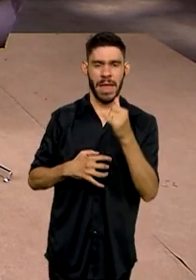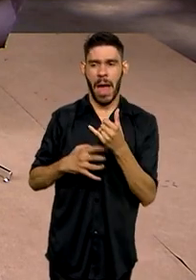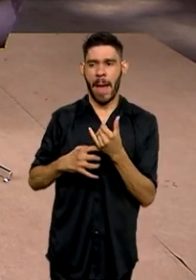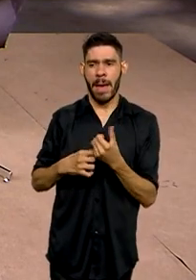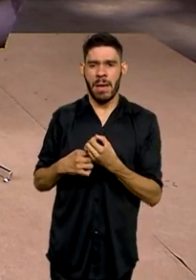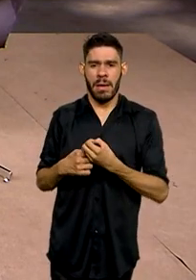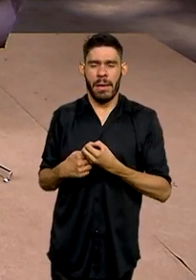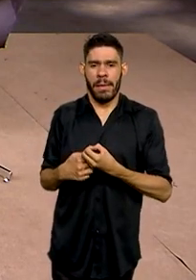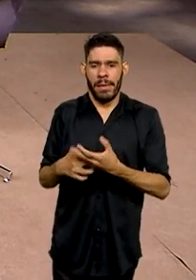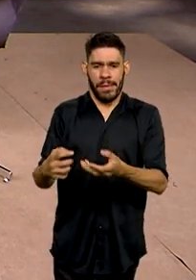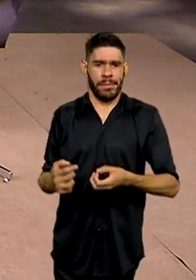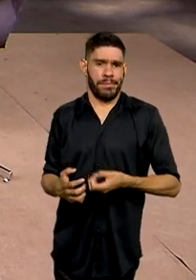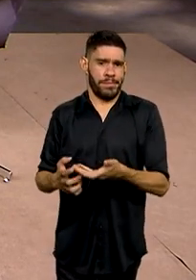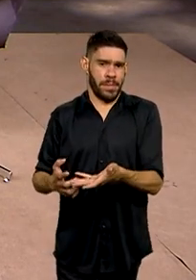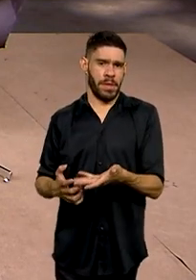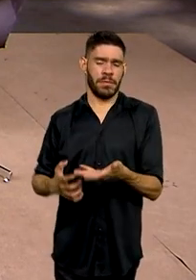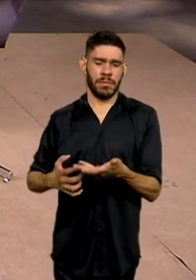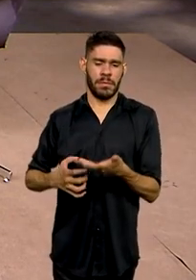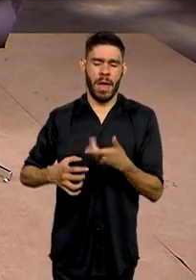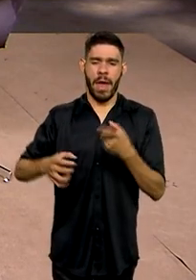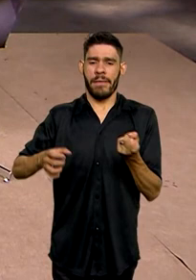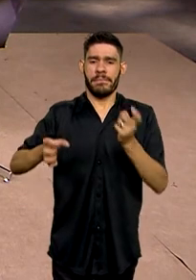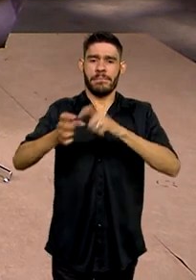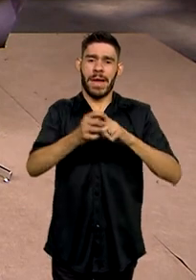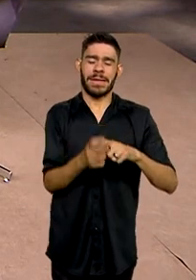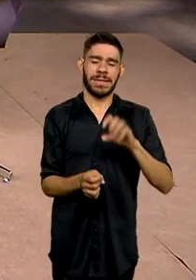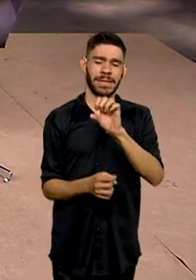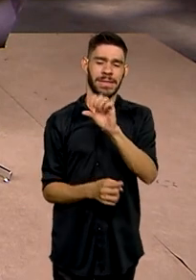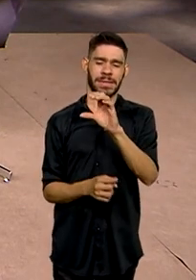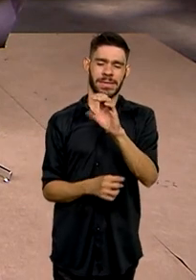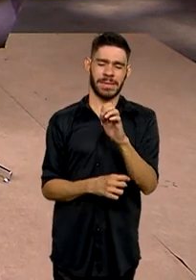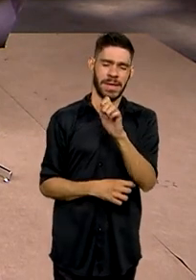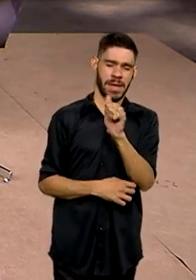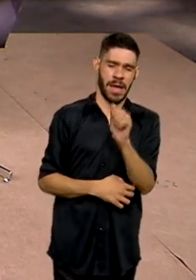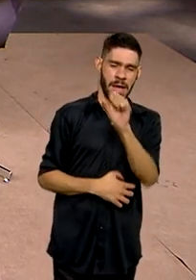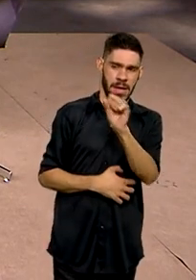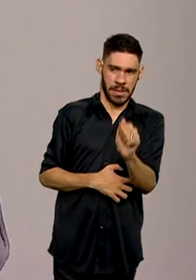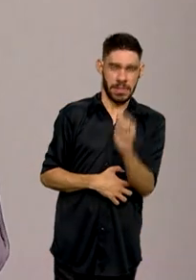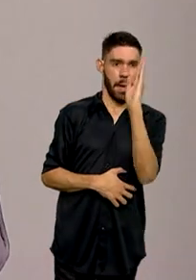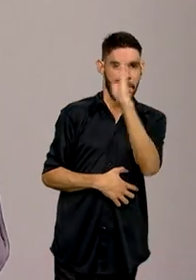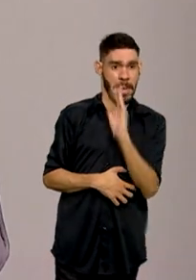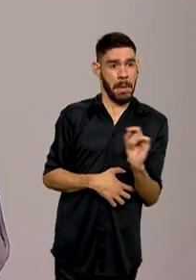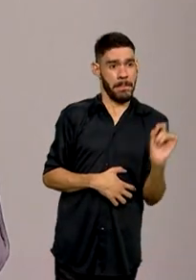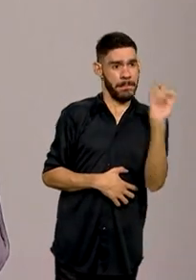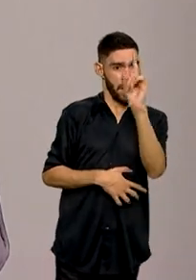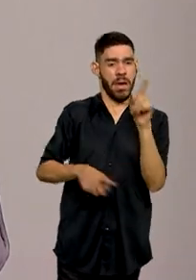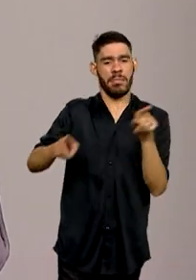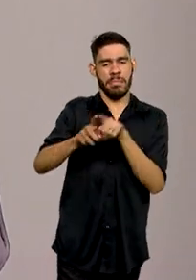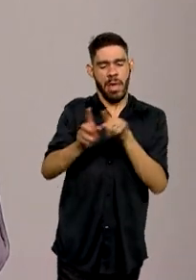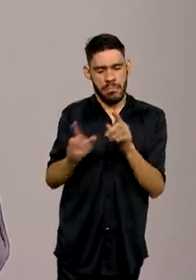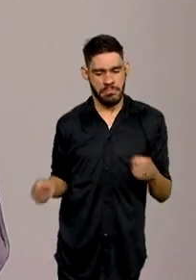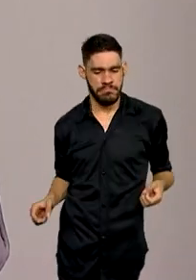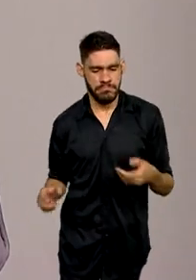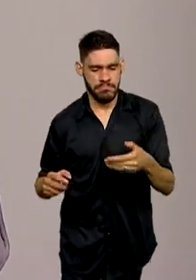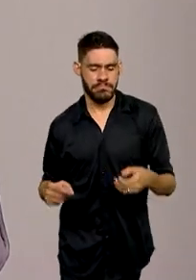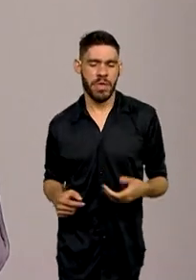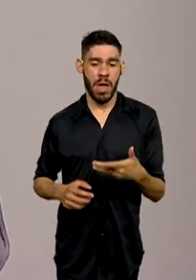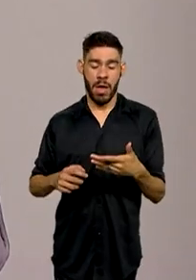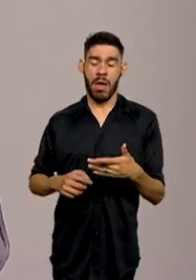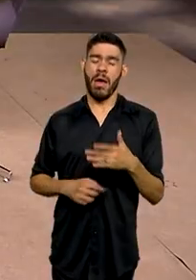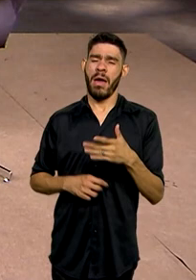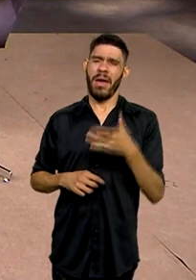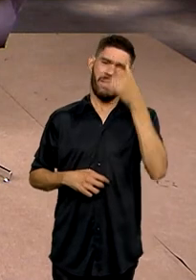A gente está fazendo uma pactuação, por exemplo, com as CEASAS do Brasil inteiro, mas também com o comércio distribuidor. Não